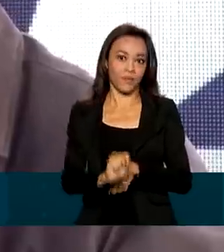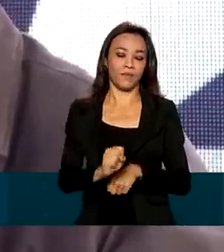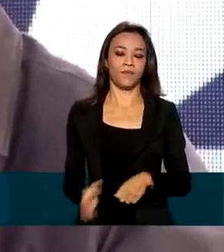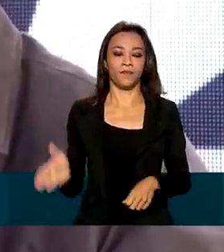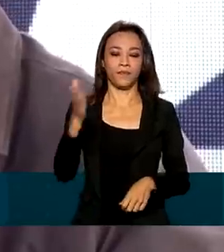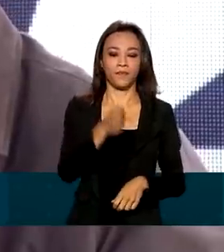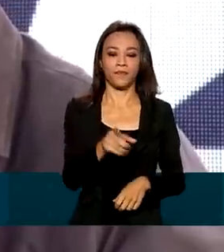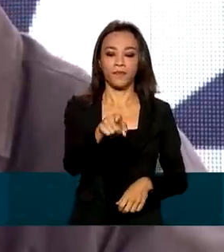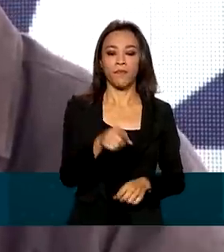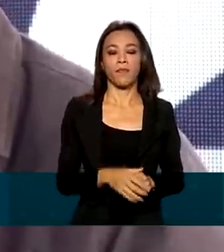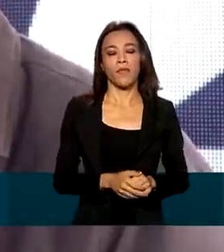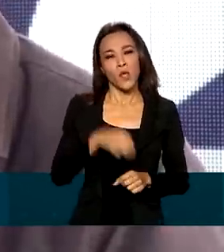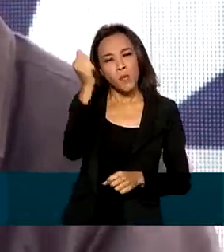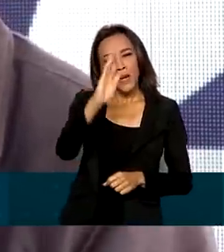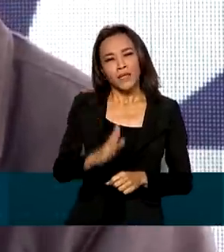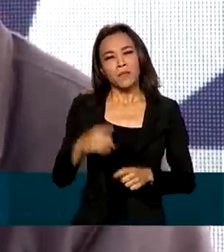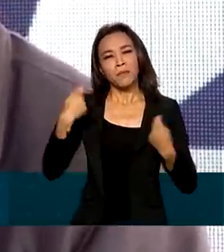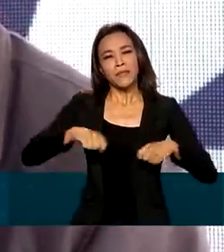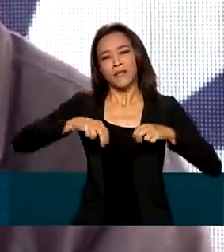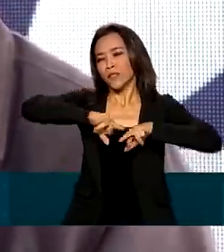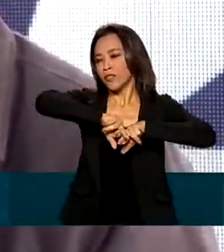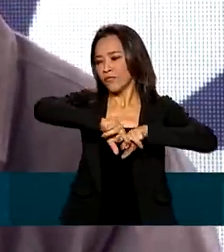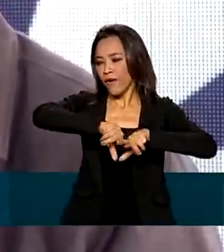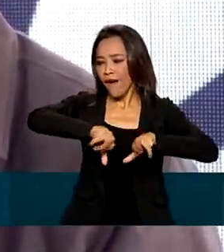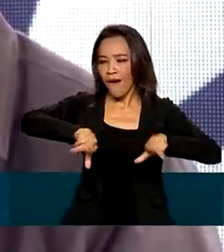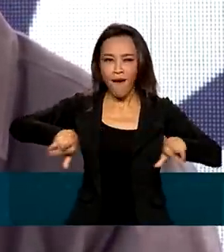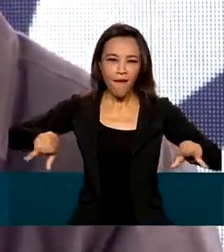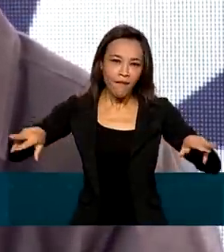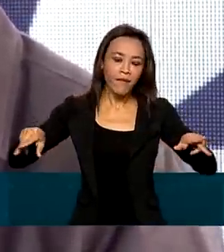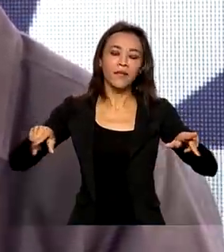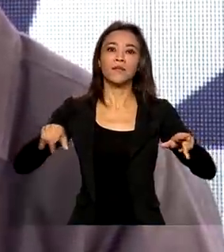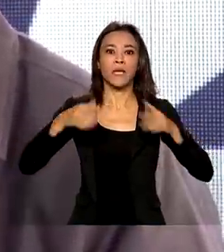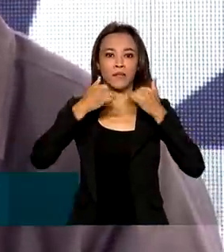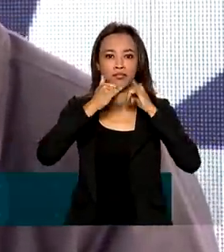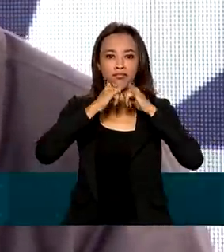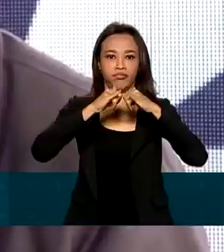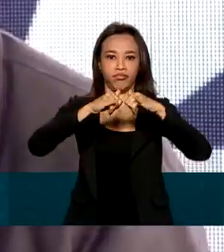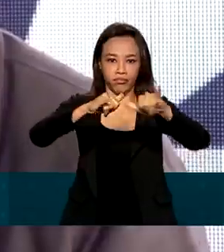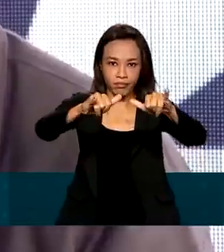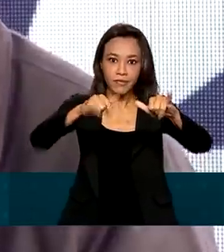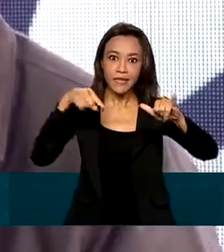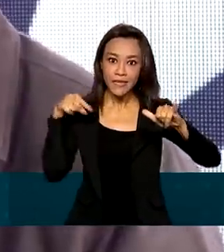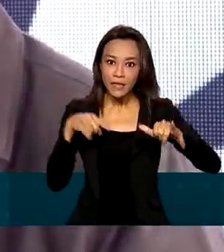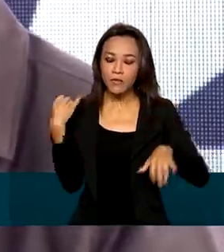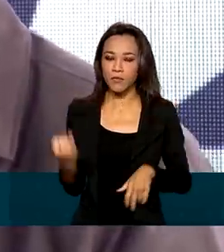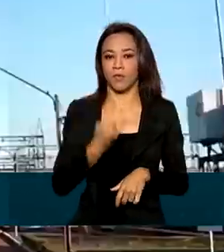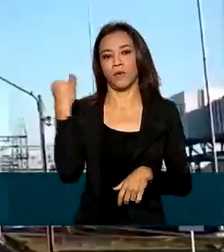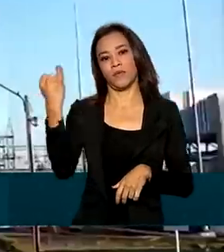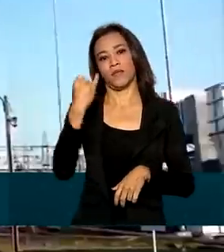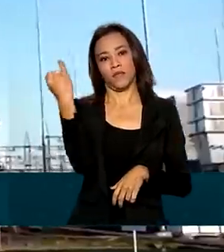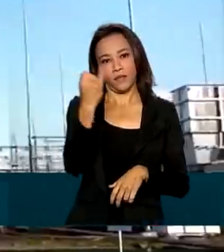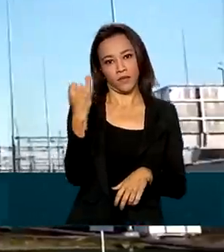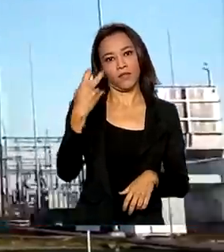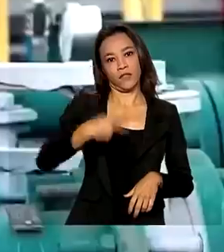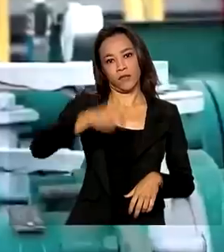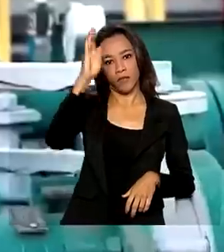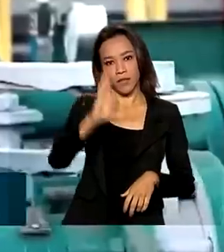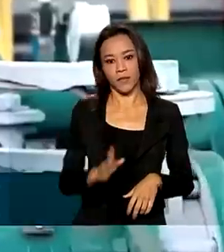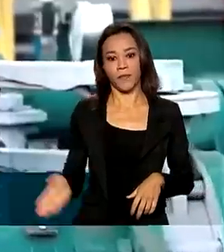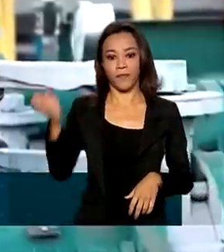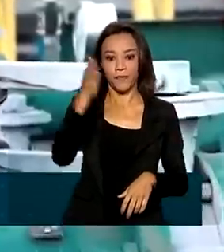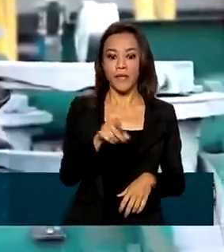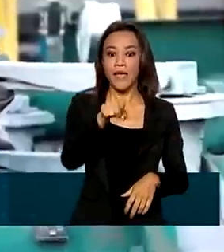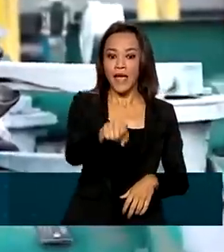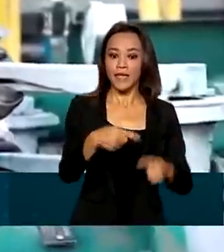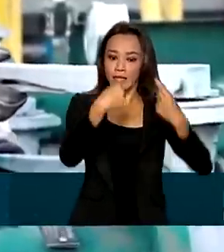de energia e diversas fontes, todas elas hoje são importantes para o sistema elétrico nacional. Essa reativação